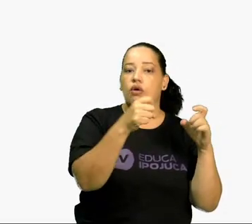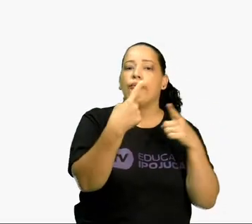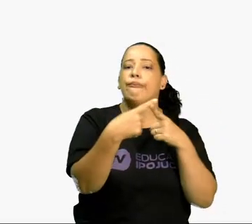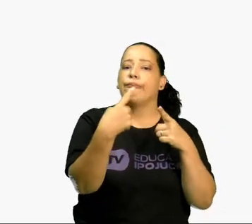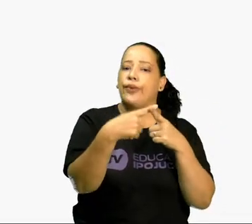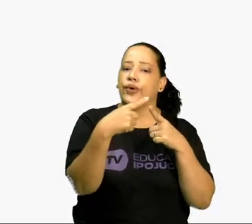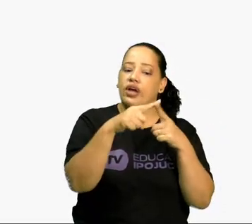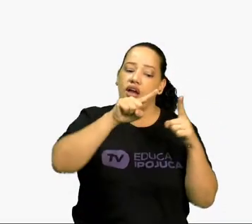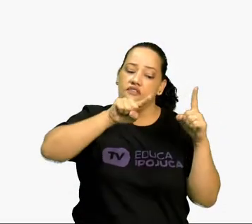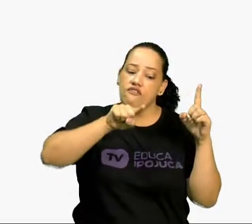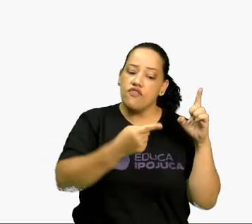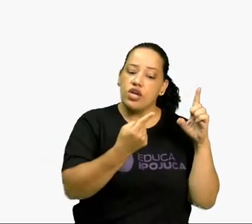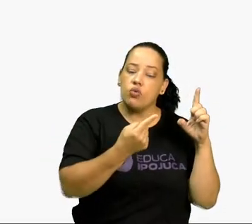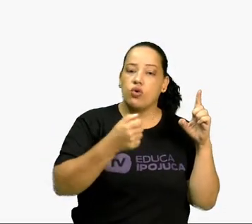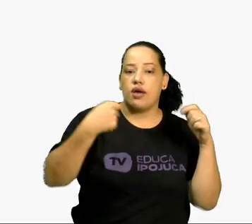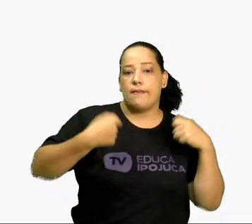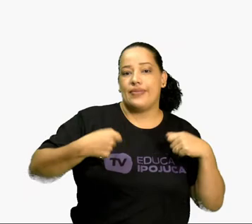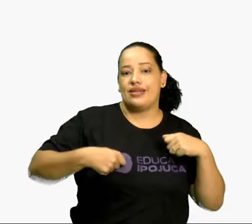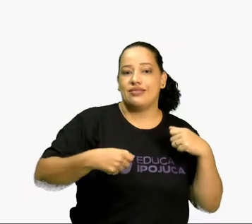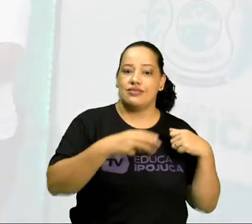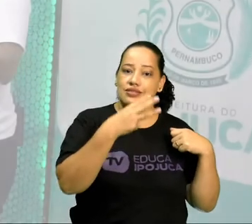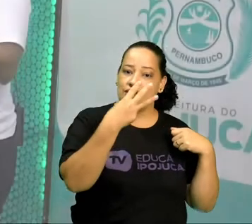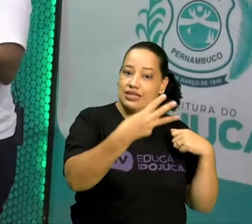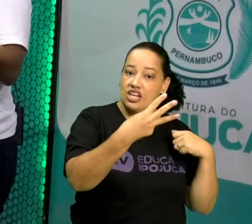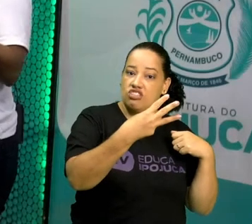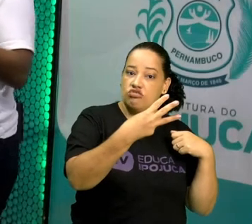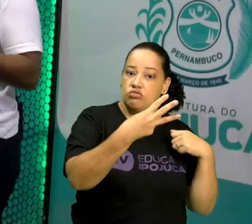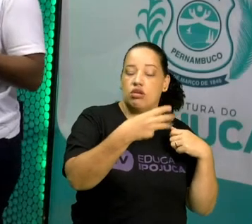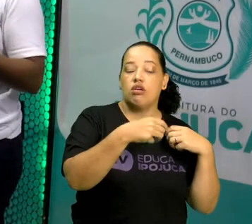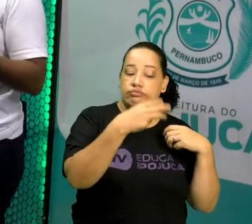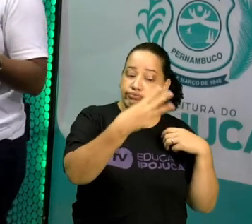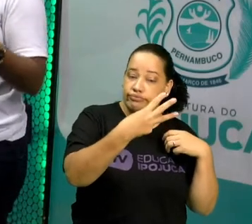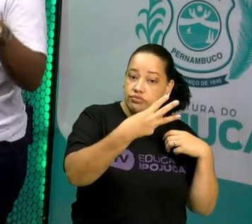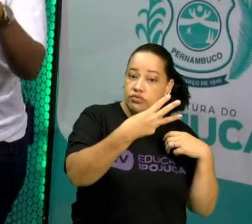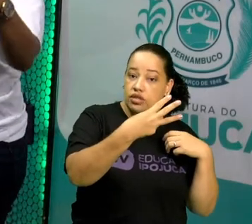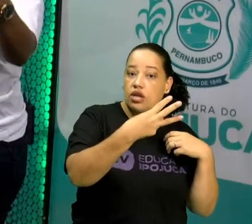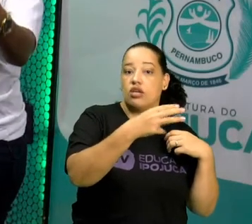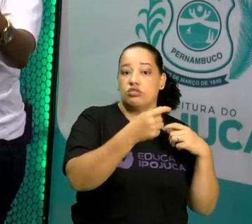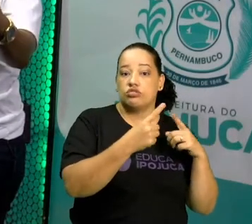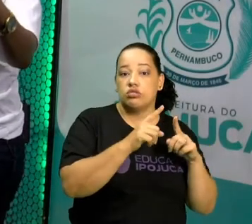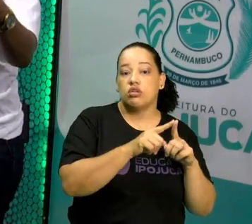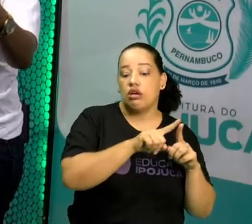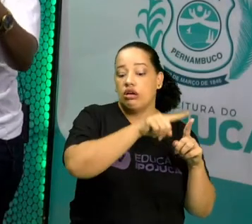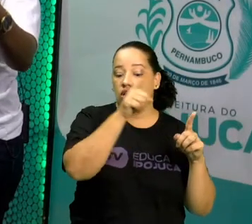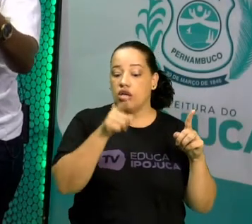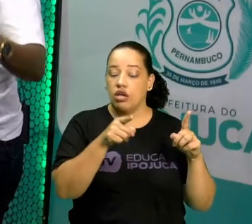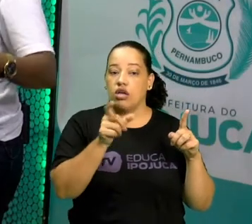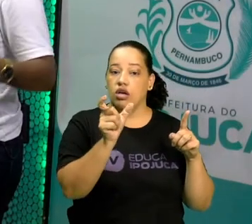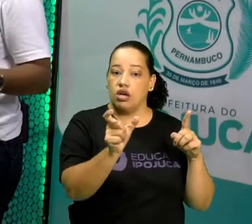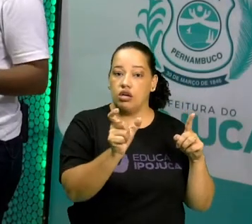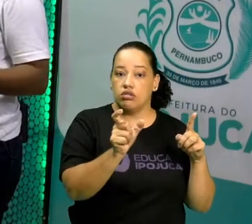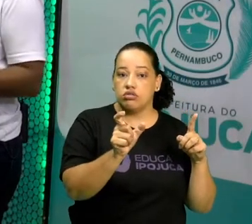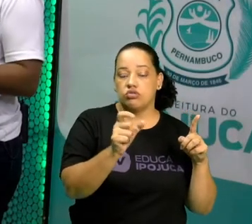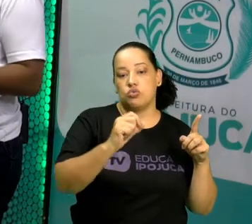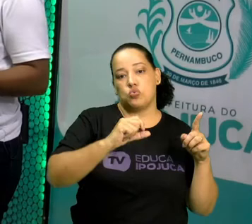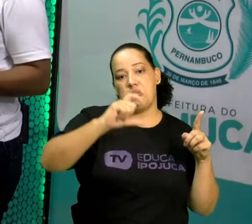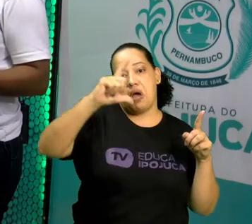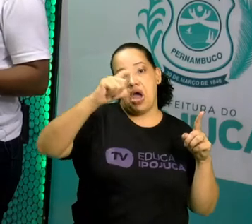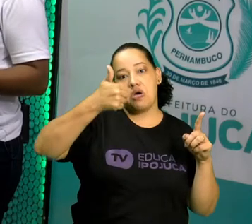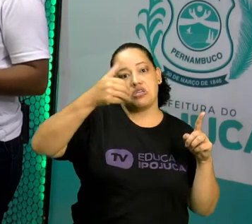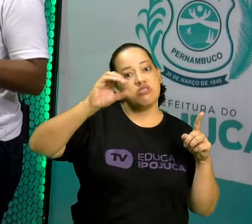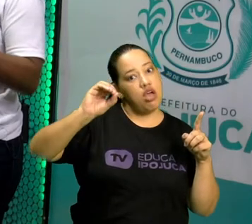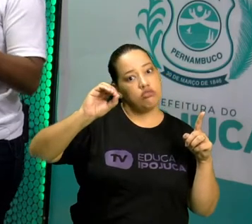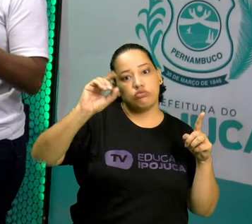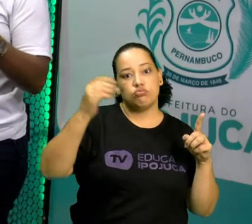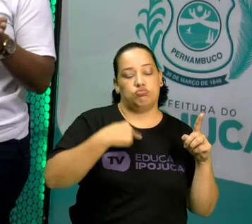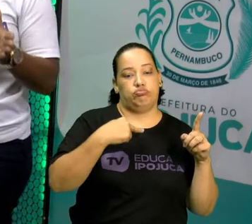vírgula tem que parar aqui no 3. Porque se parar antes do 3, o número será maior que 10. Então, ficará